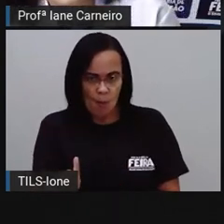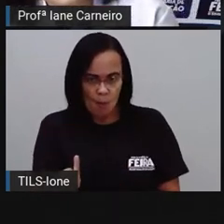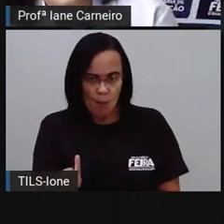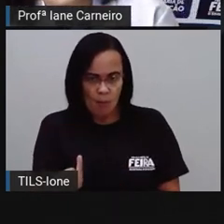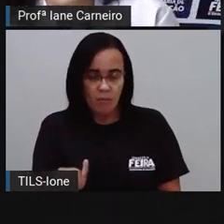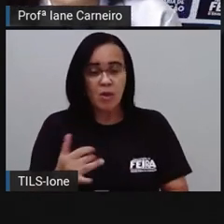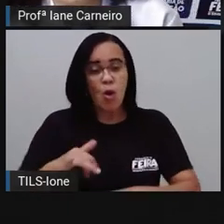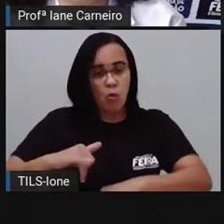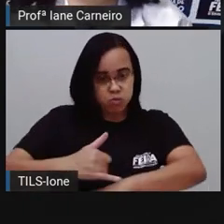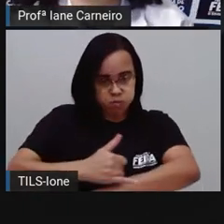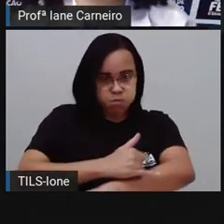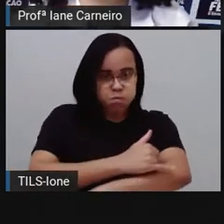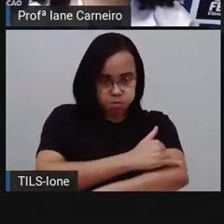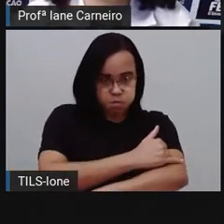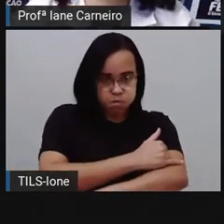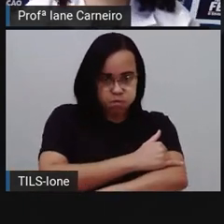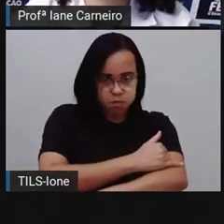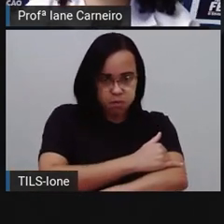Gordinho.